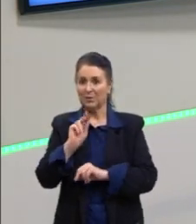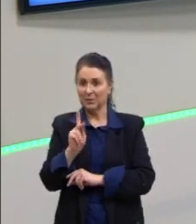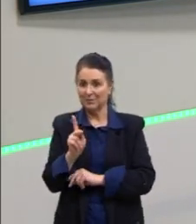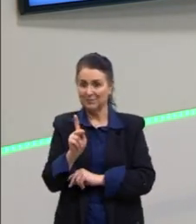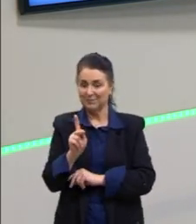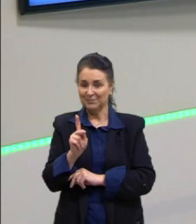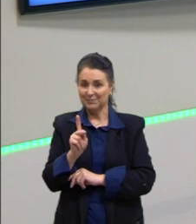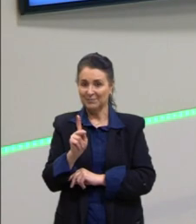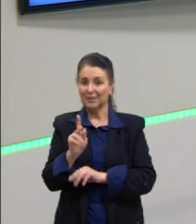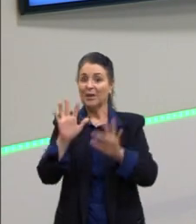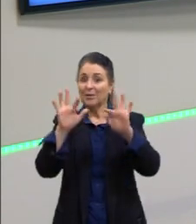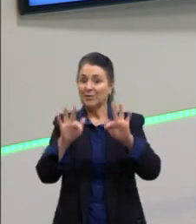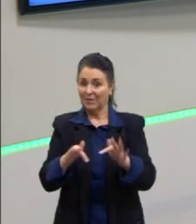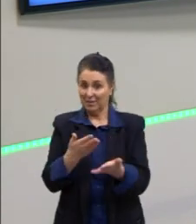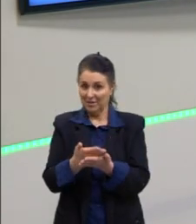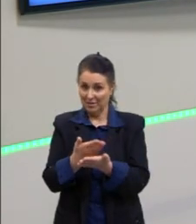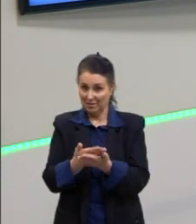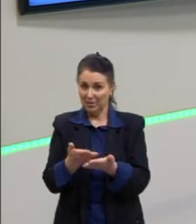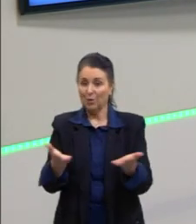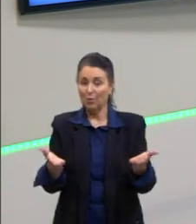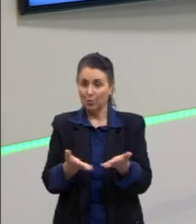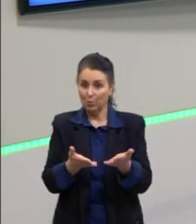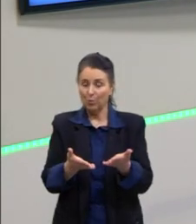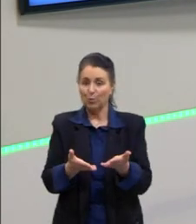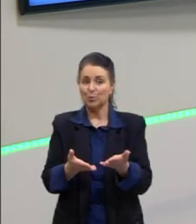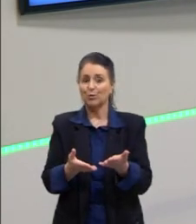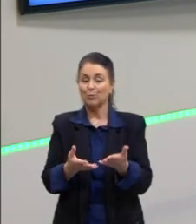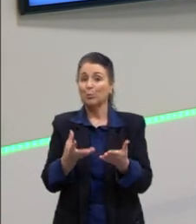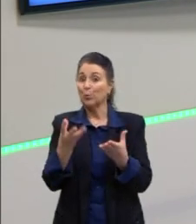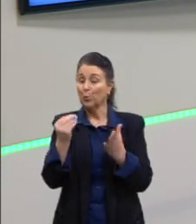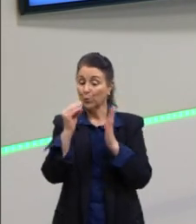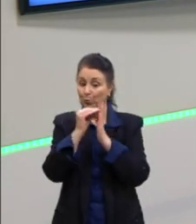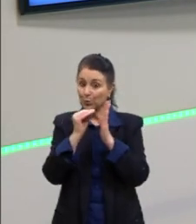Vamos ficando por aqui. A aula é um pouco densa, né?